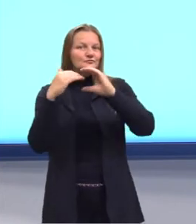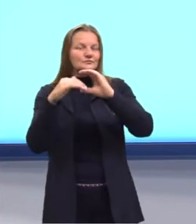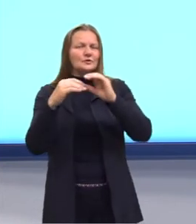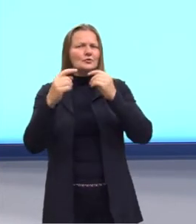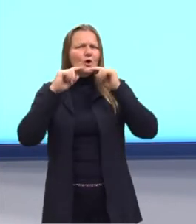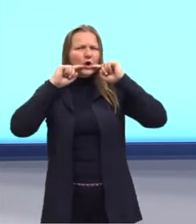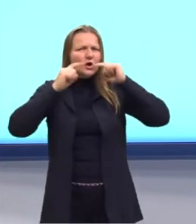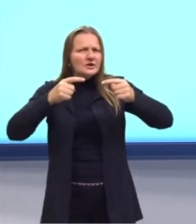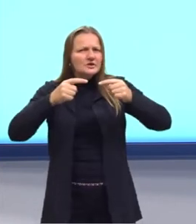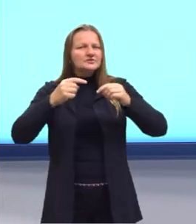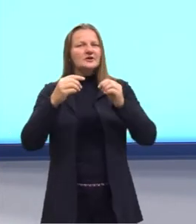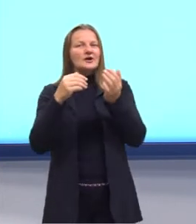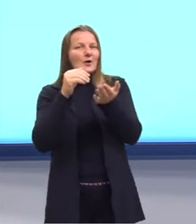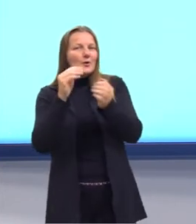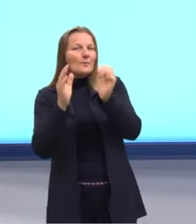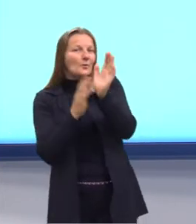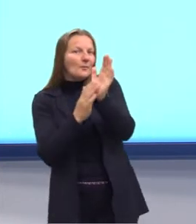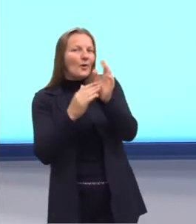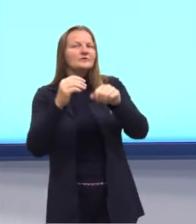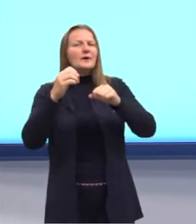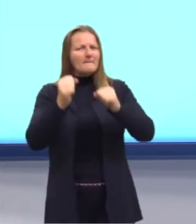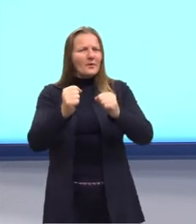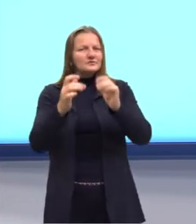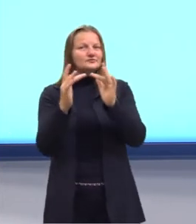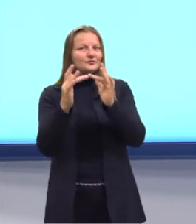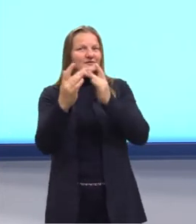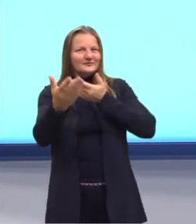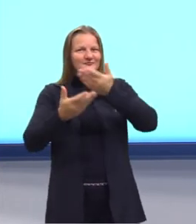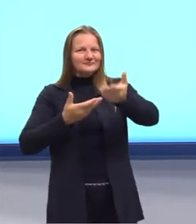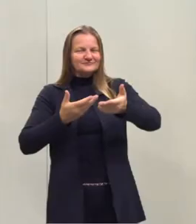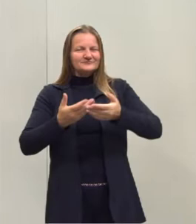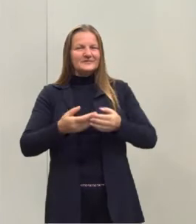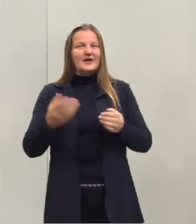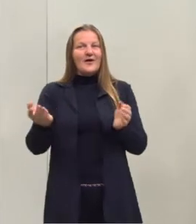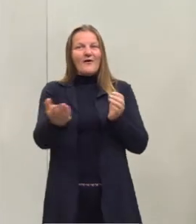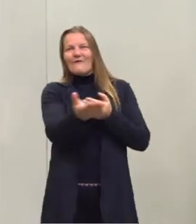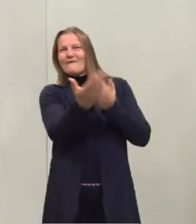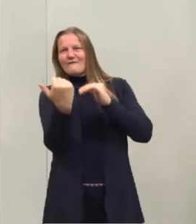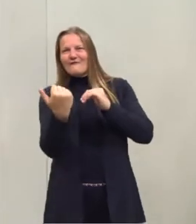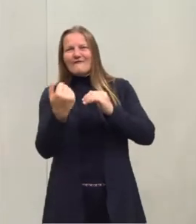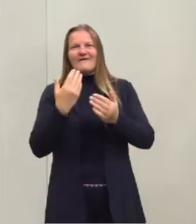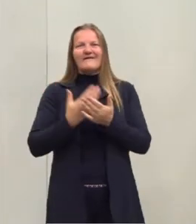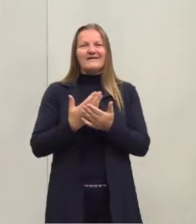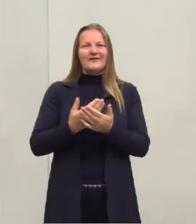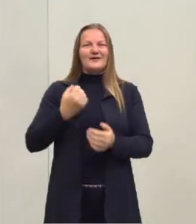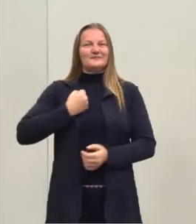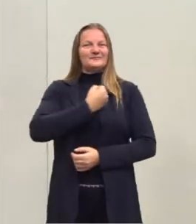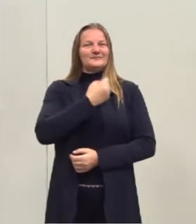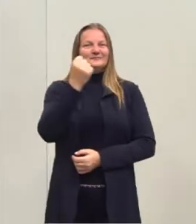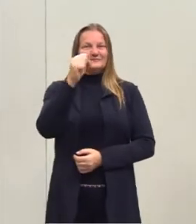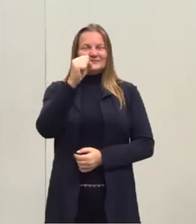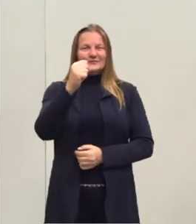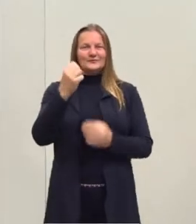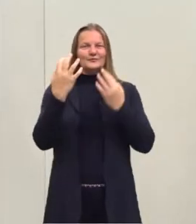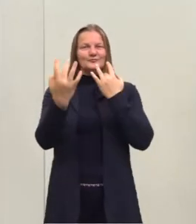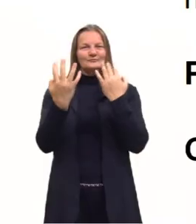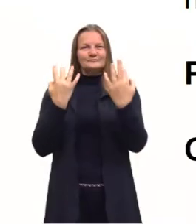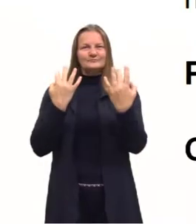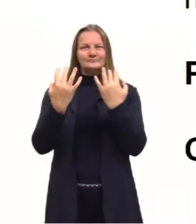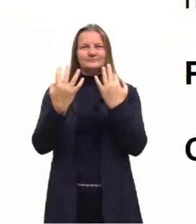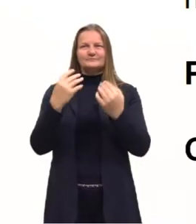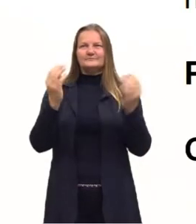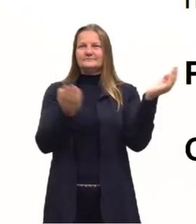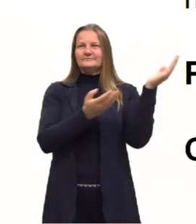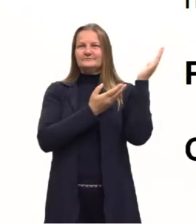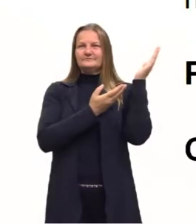crítica também, tudo é muito bem-vindo, certo? Então, para a nossa aula 8, naturalismo. O